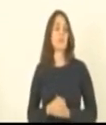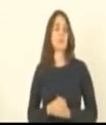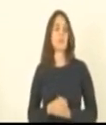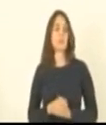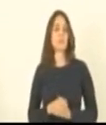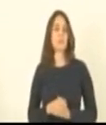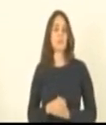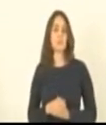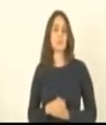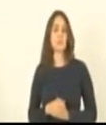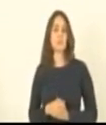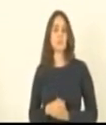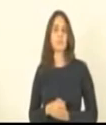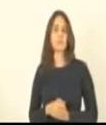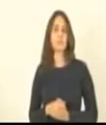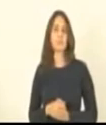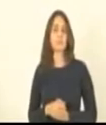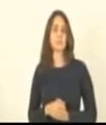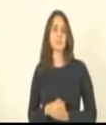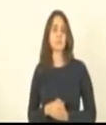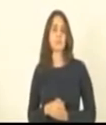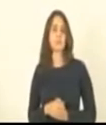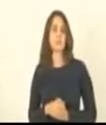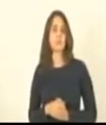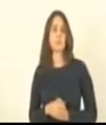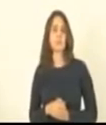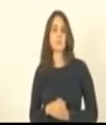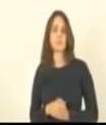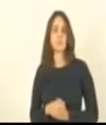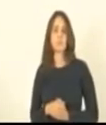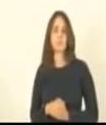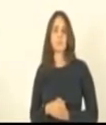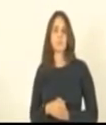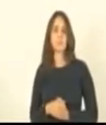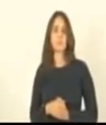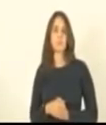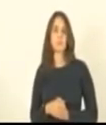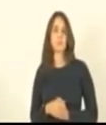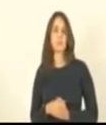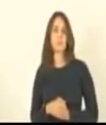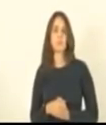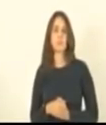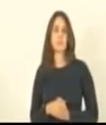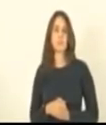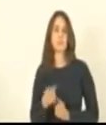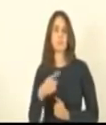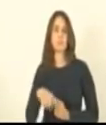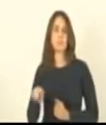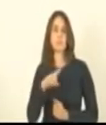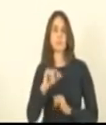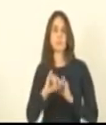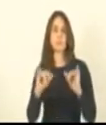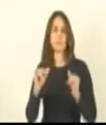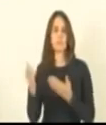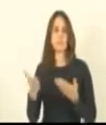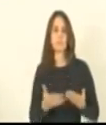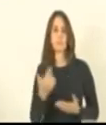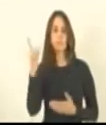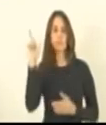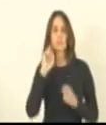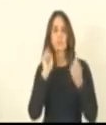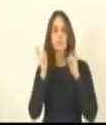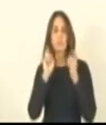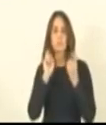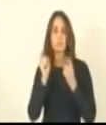momento a autora para a justificação de voto depois ouço o Lucas Polé senhor presidente já informando que nós faremos uma convocação extraordinária